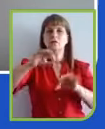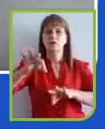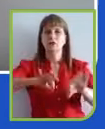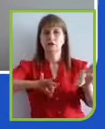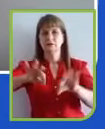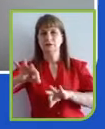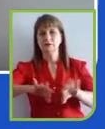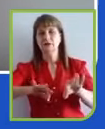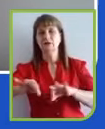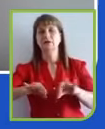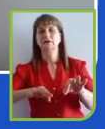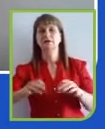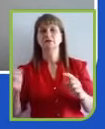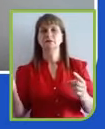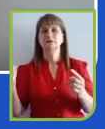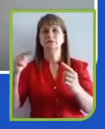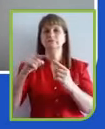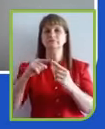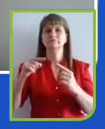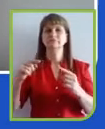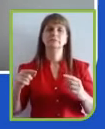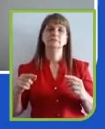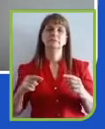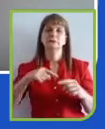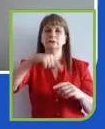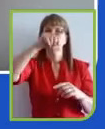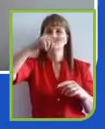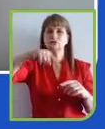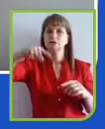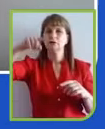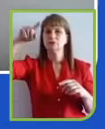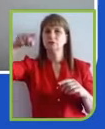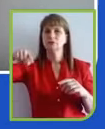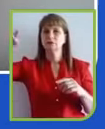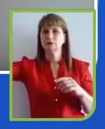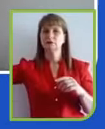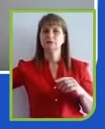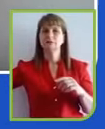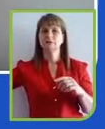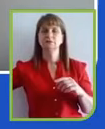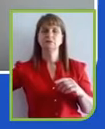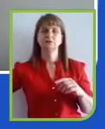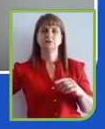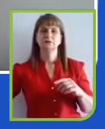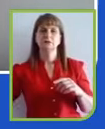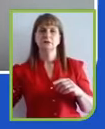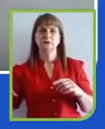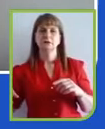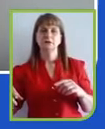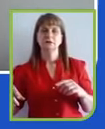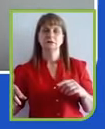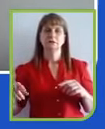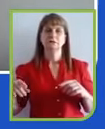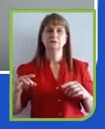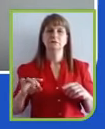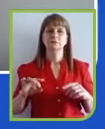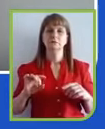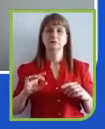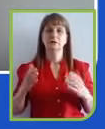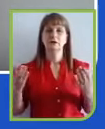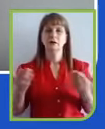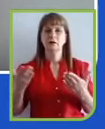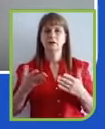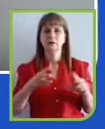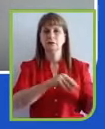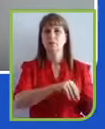migrando este ano para relato integrado. A gente estava no GRI apenas, sem o relato integrado, agora a gente migra, então acho que isso fica